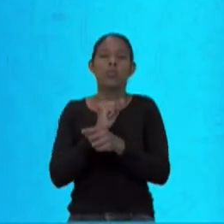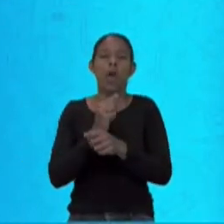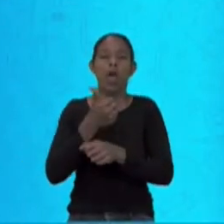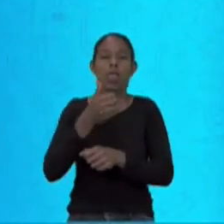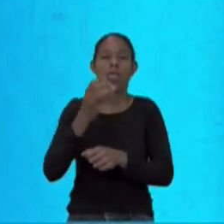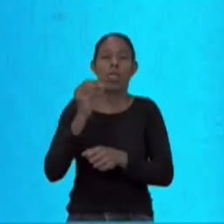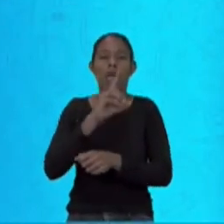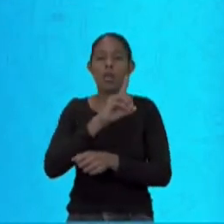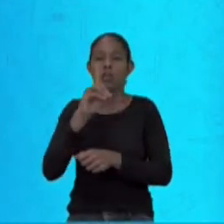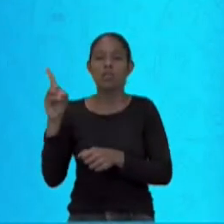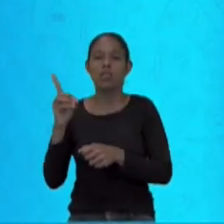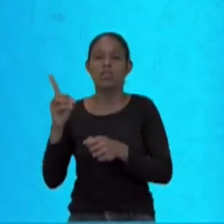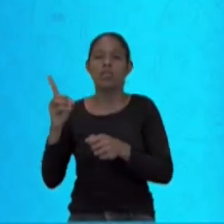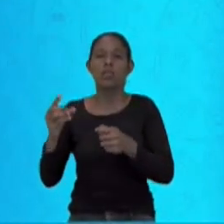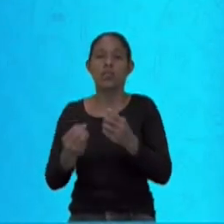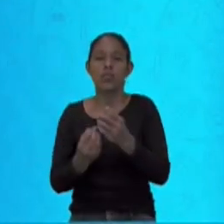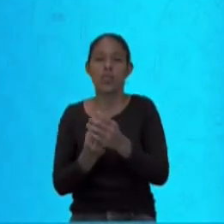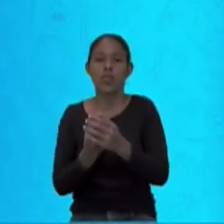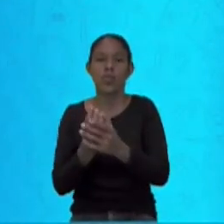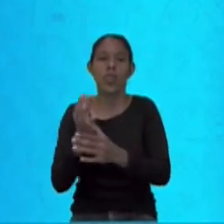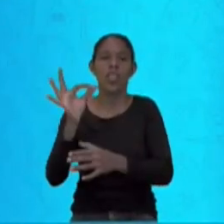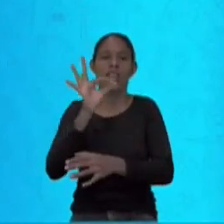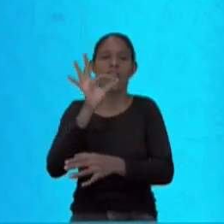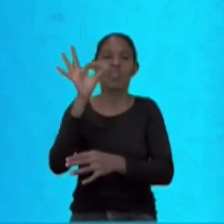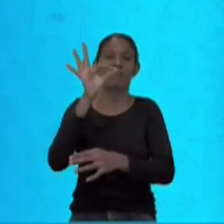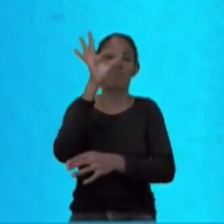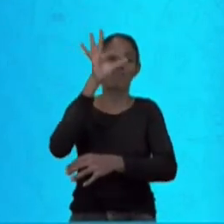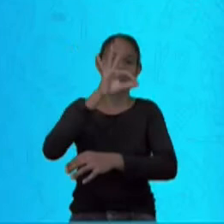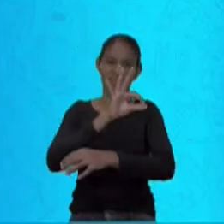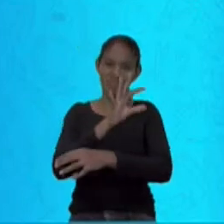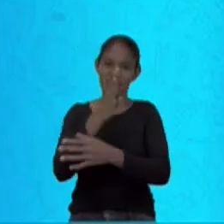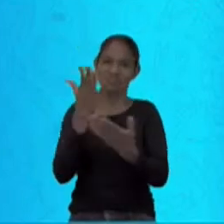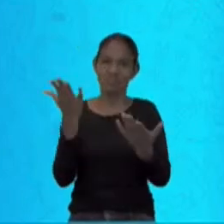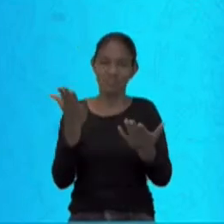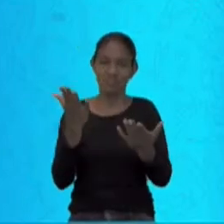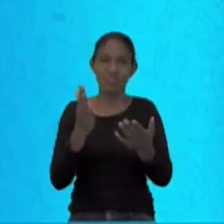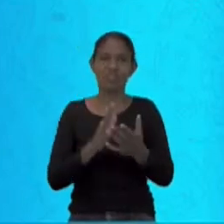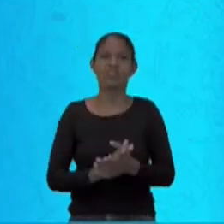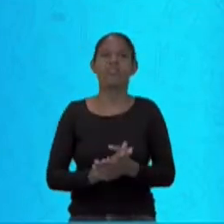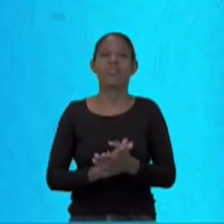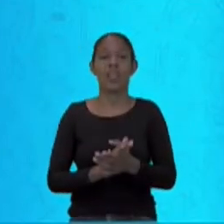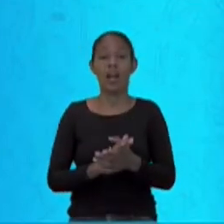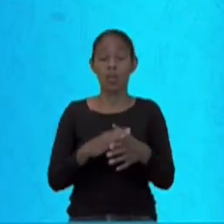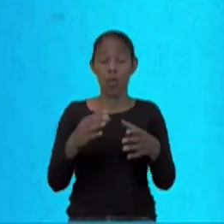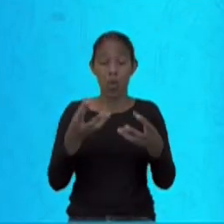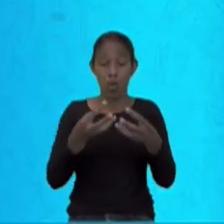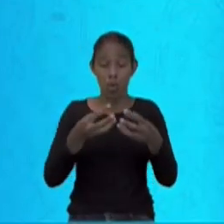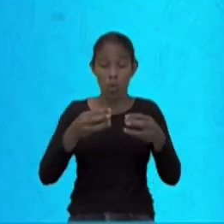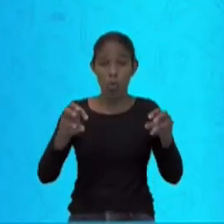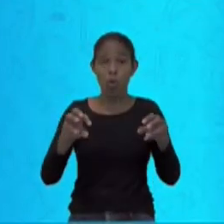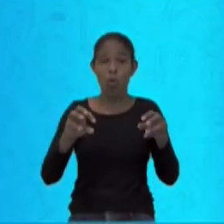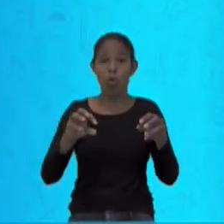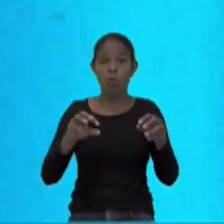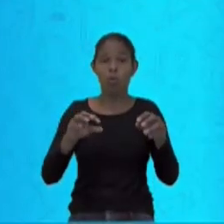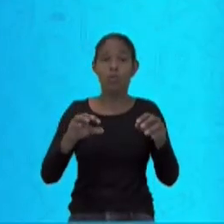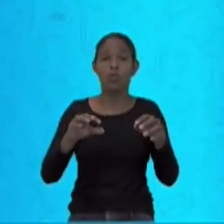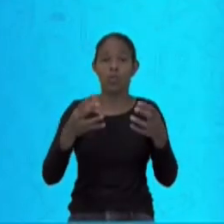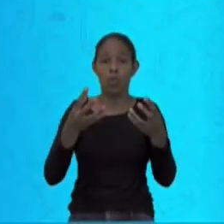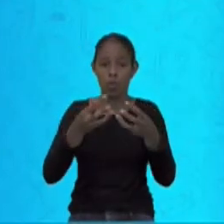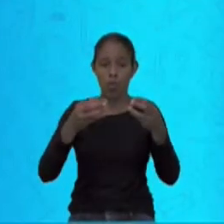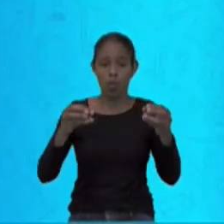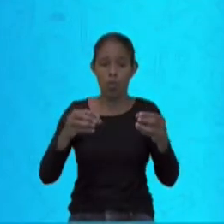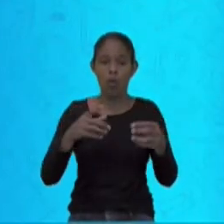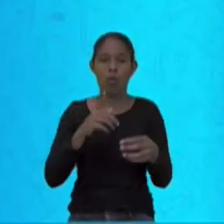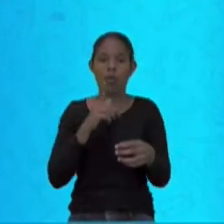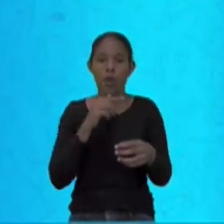larva, pulpa e então mosquito, que dura até 10 dias, se nós fizermos a limpeza com o